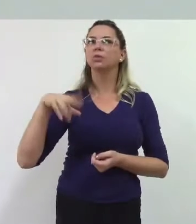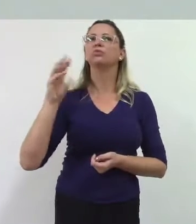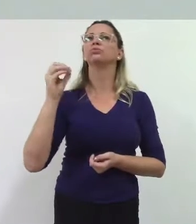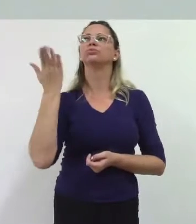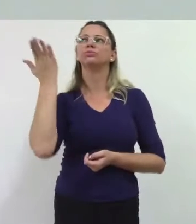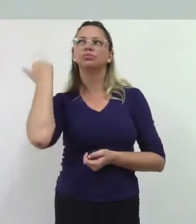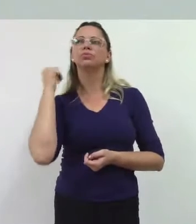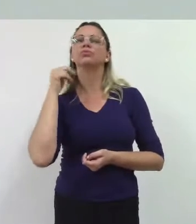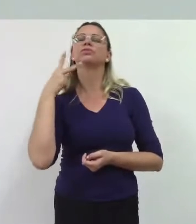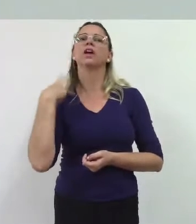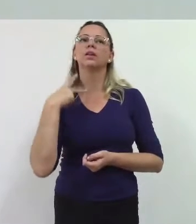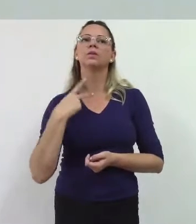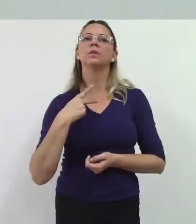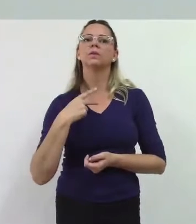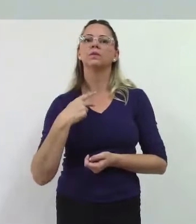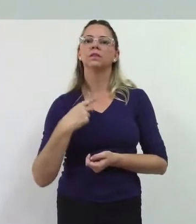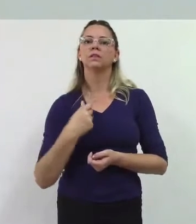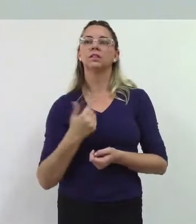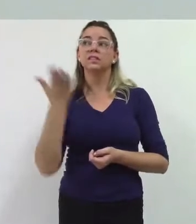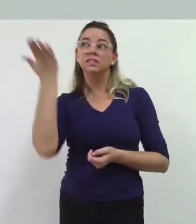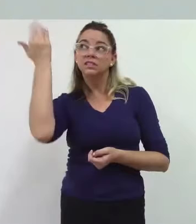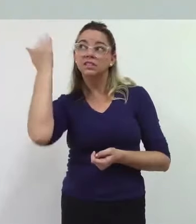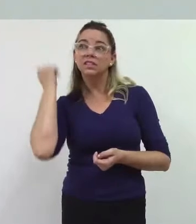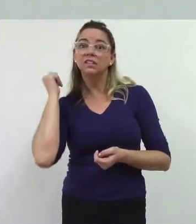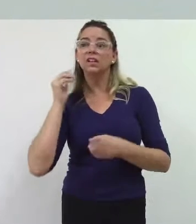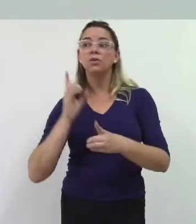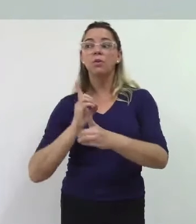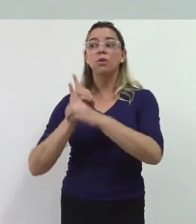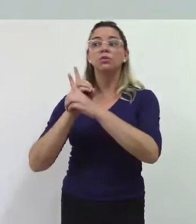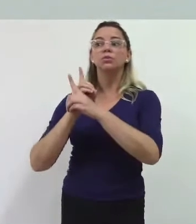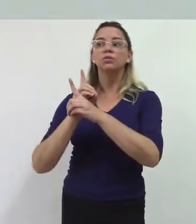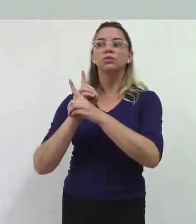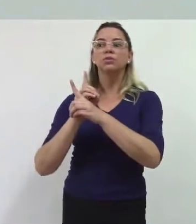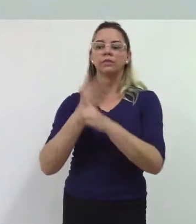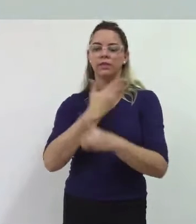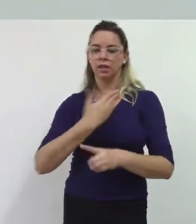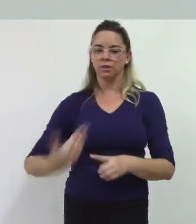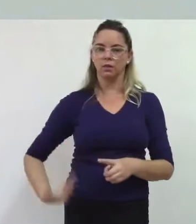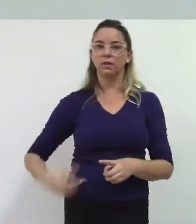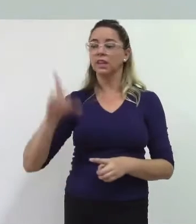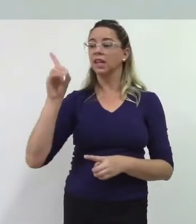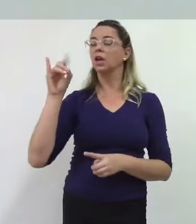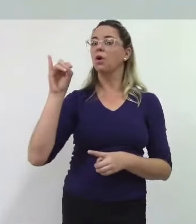tivemos um encontro com o deputado estadual Diogo Moraes, onde o mesmo prometia